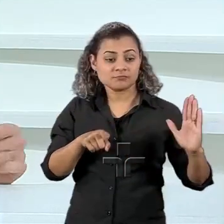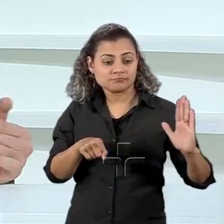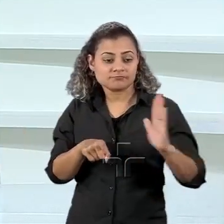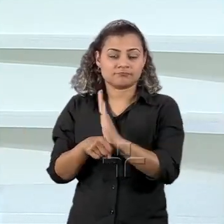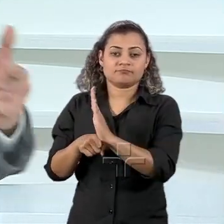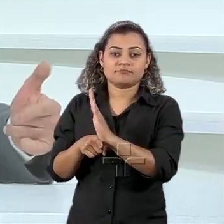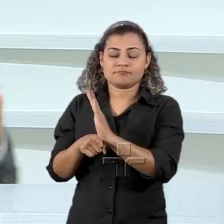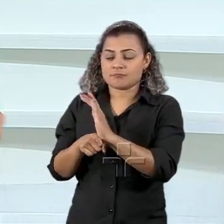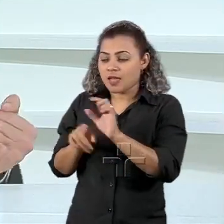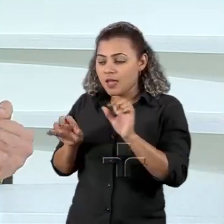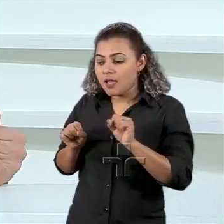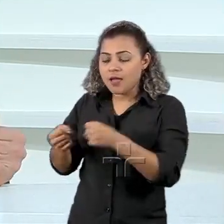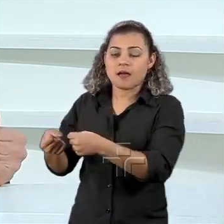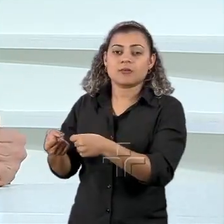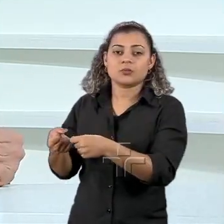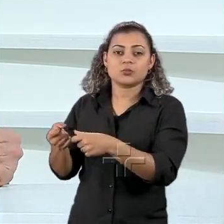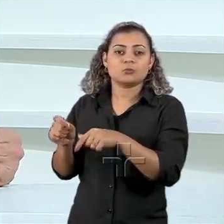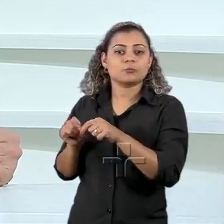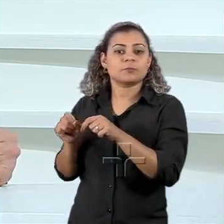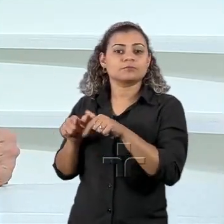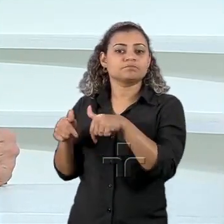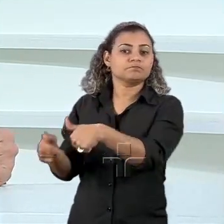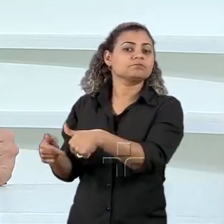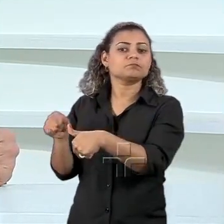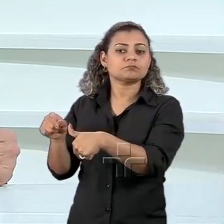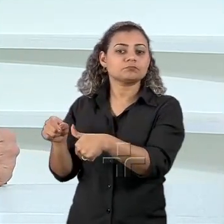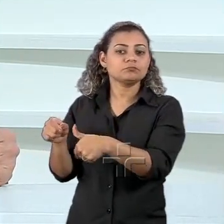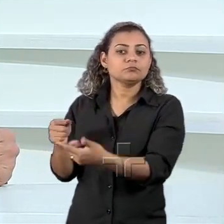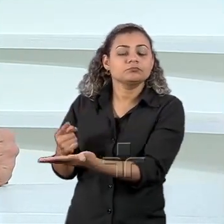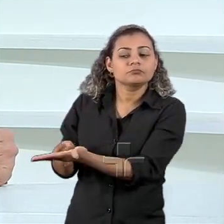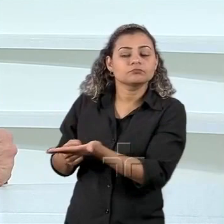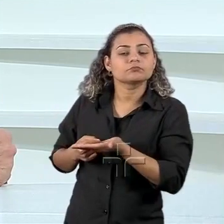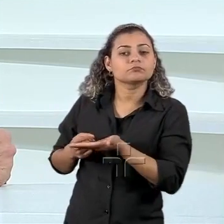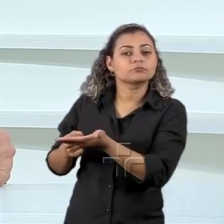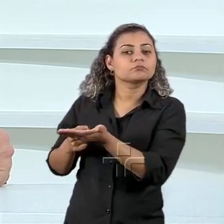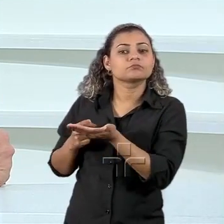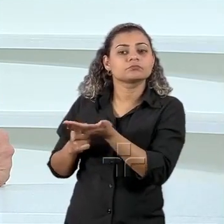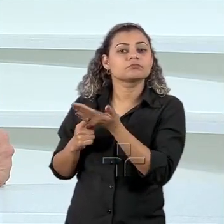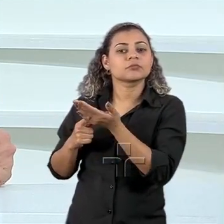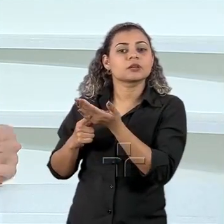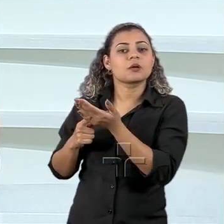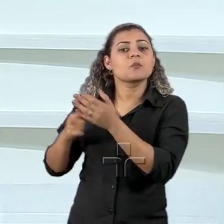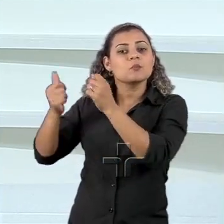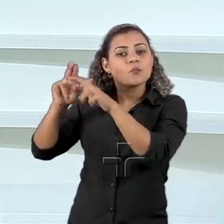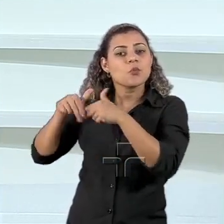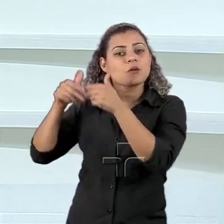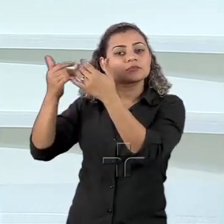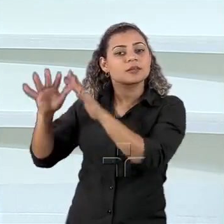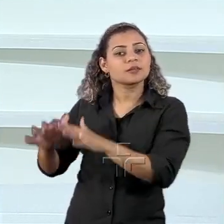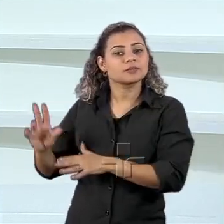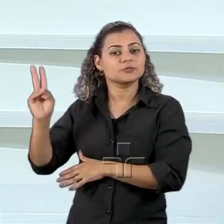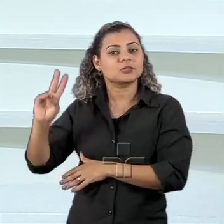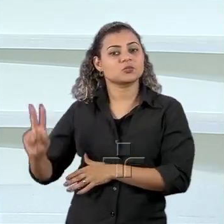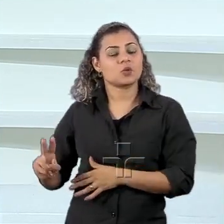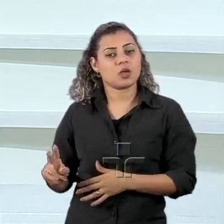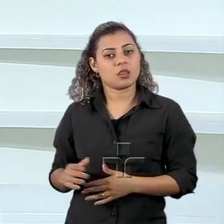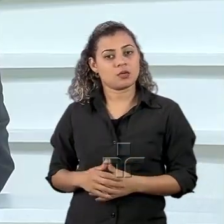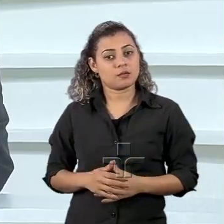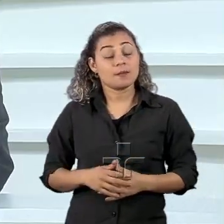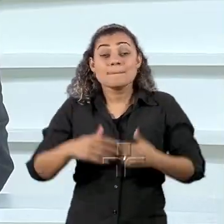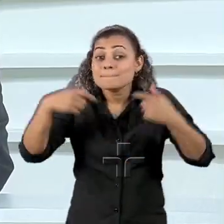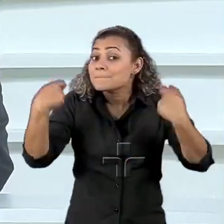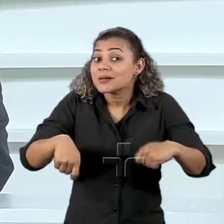regional e no plano bilateral para lidar com os impactos da crise venezuelana notadamente refugiados